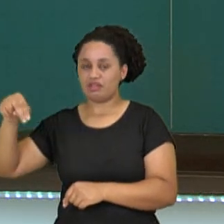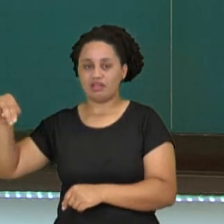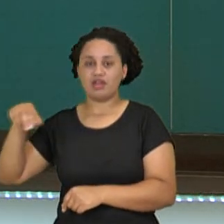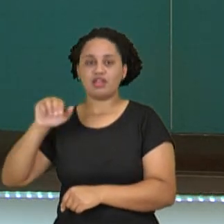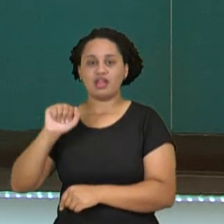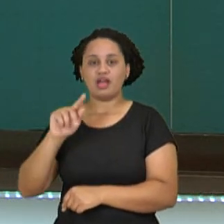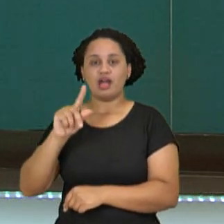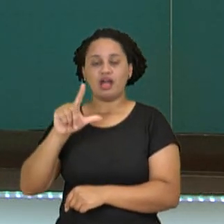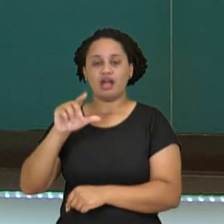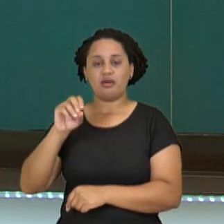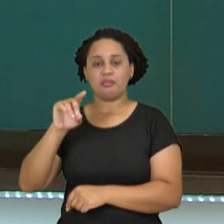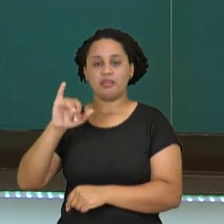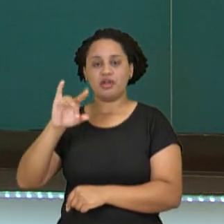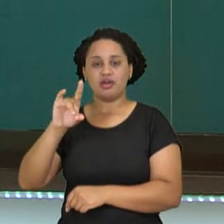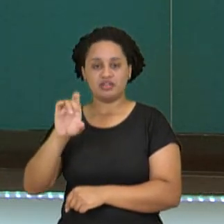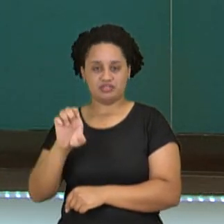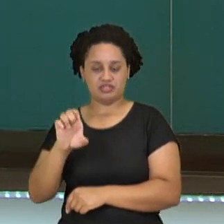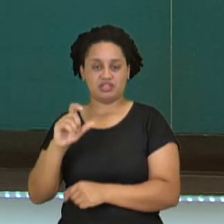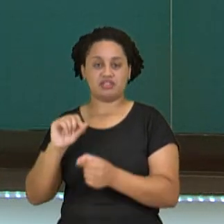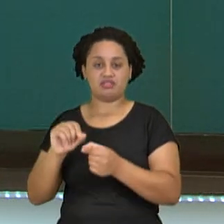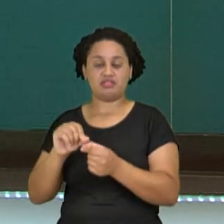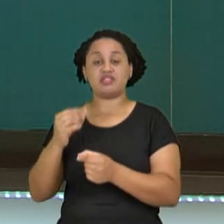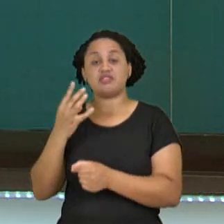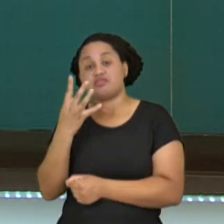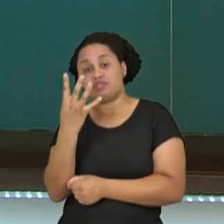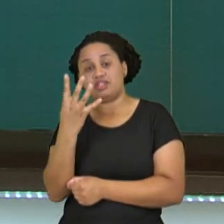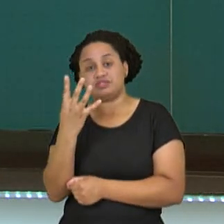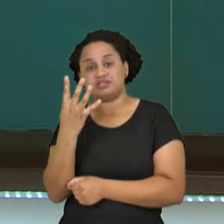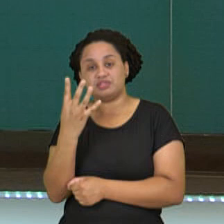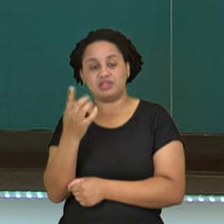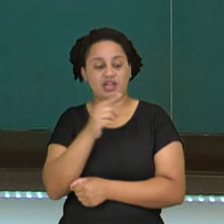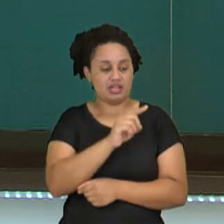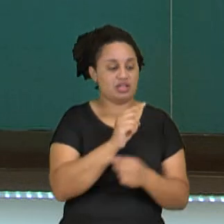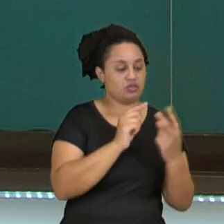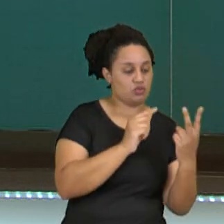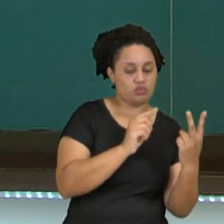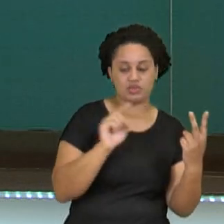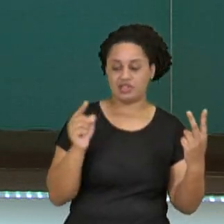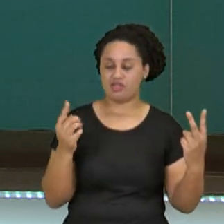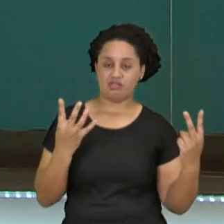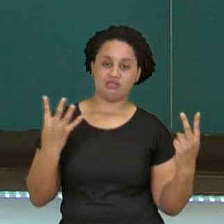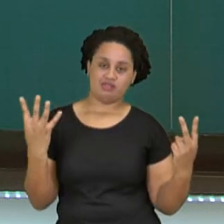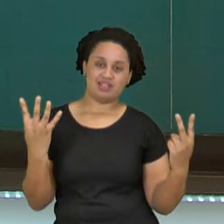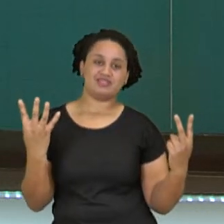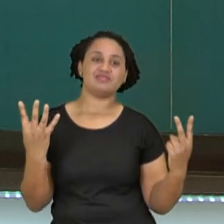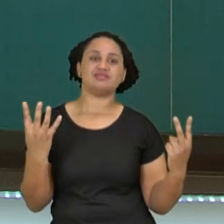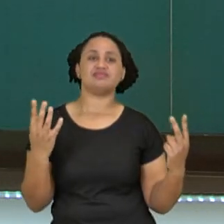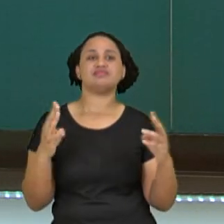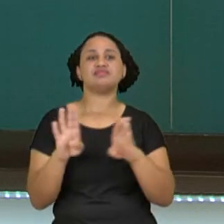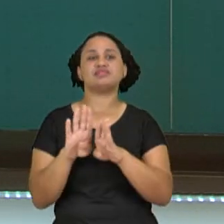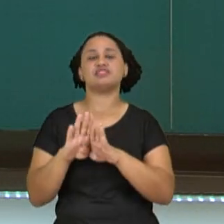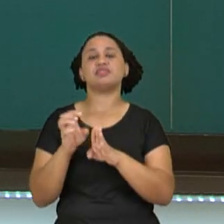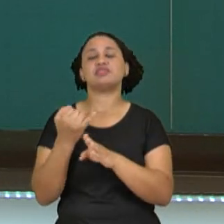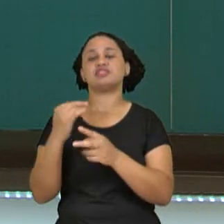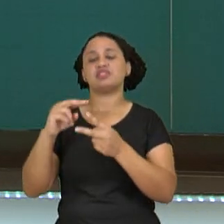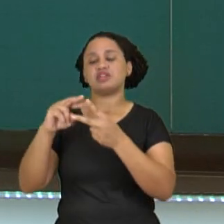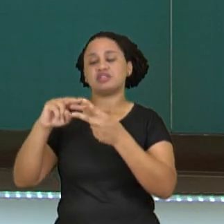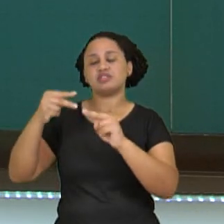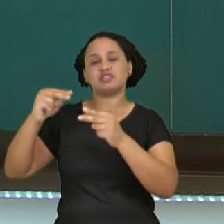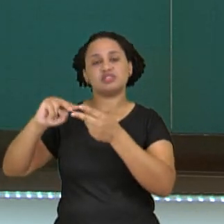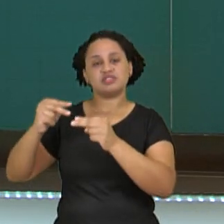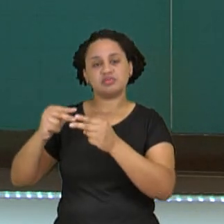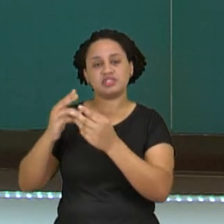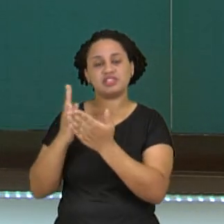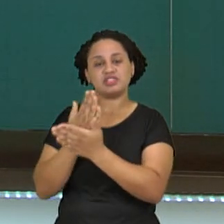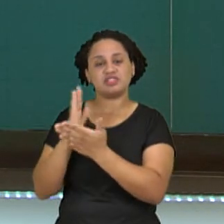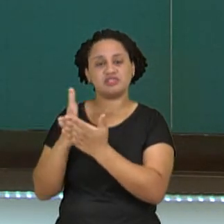modificou a quantidade de células formadas, que aqui eram duas, ali são quatro. E a quantidade de cromossomos, que dividiu pela metade. Para que serve a